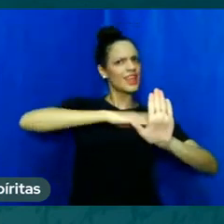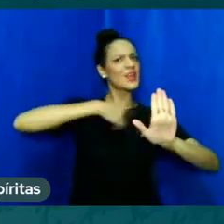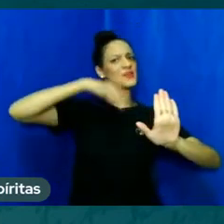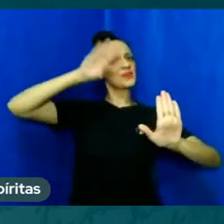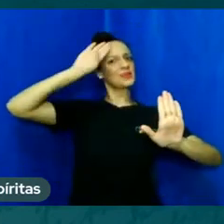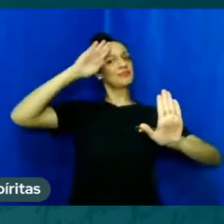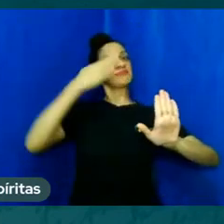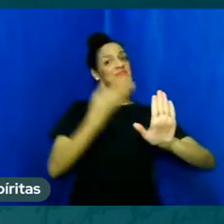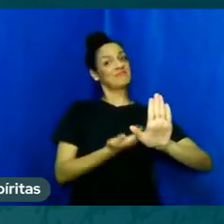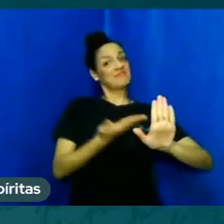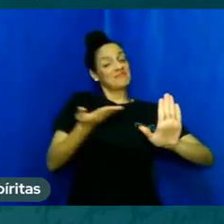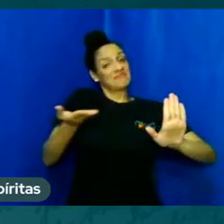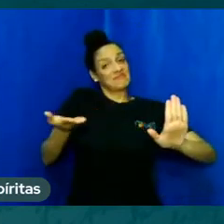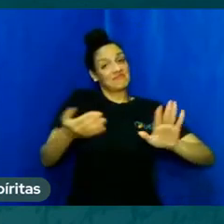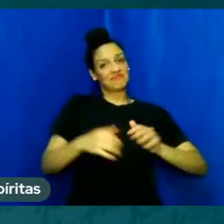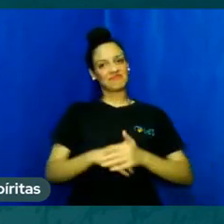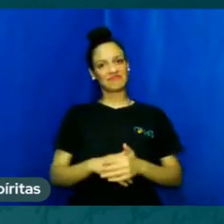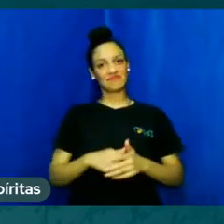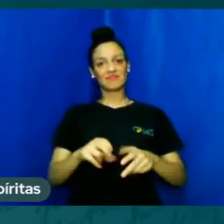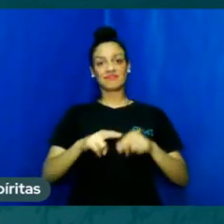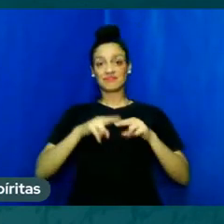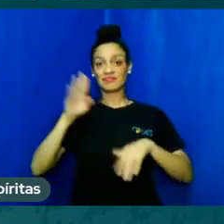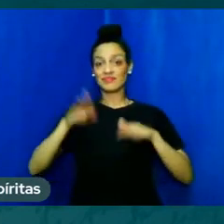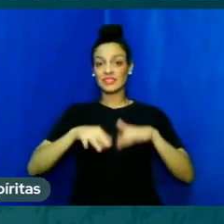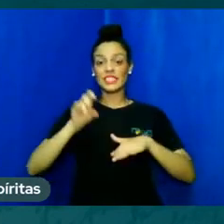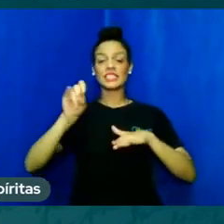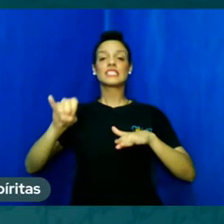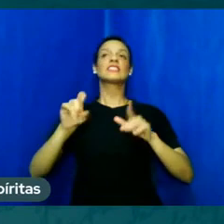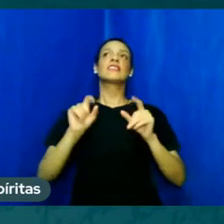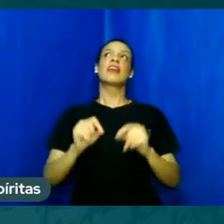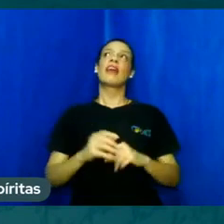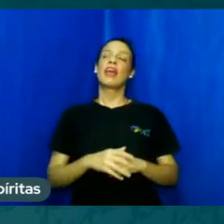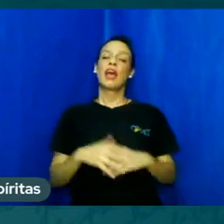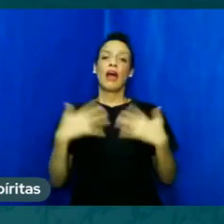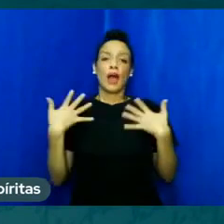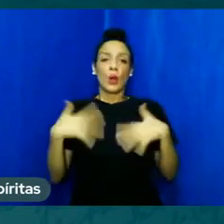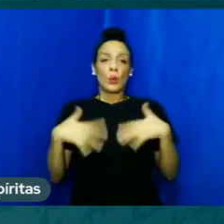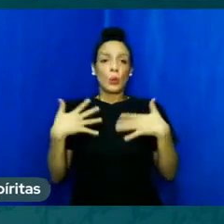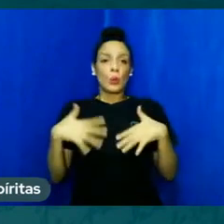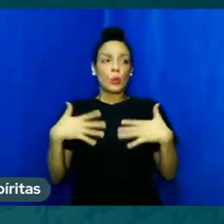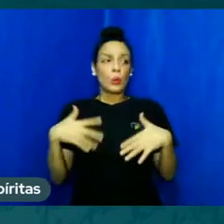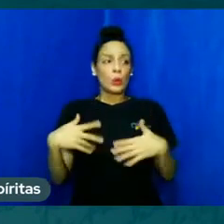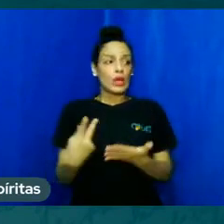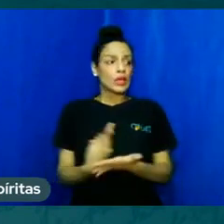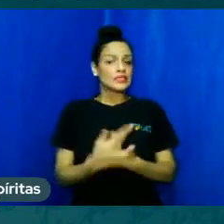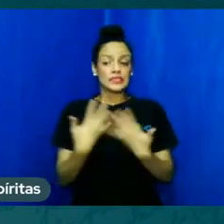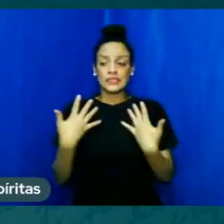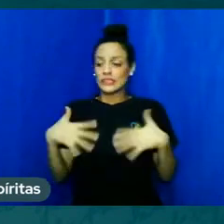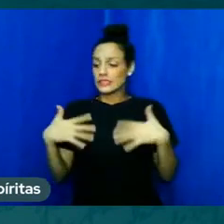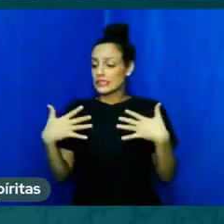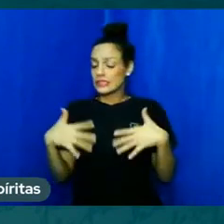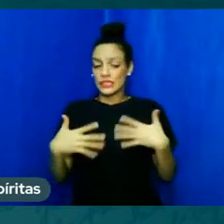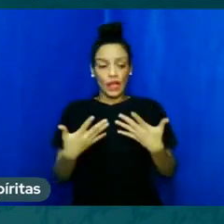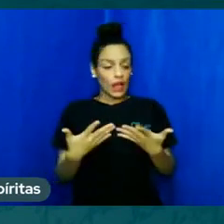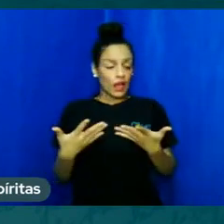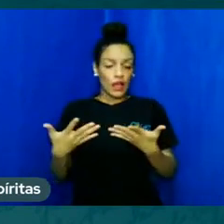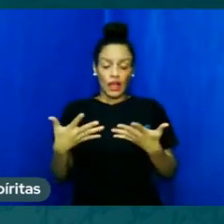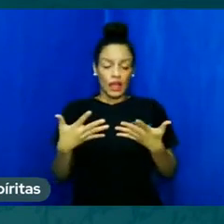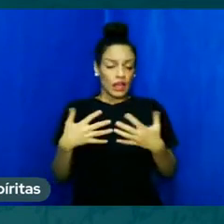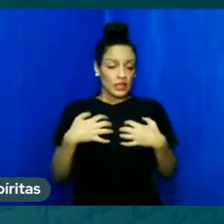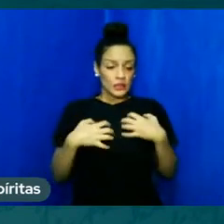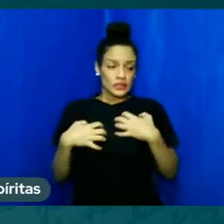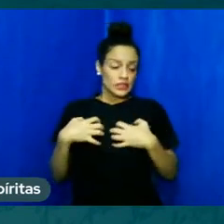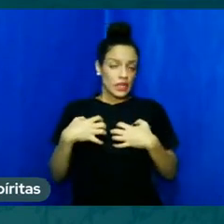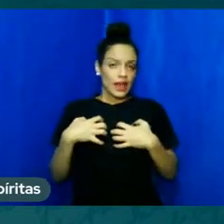o momento do grande testemunho, no momento da aflição, a hora do vamos ver, eu percebo que